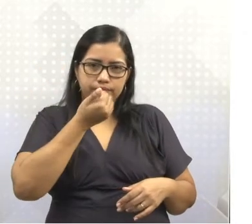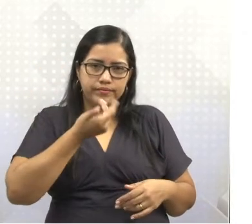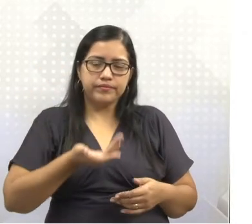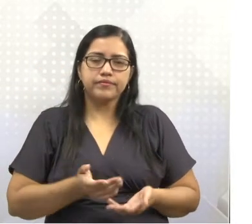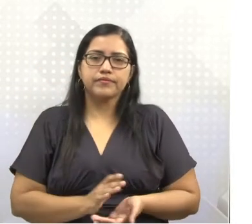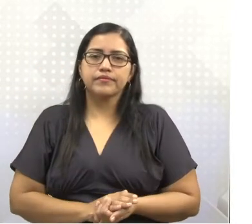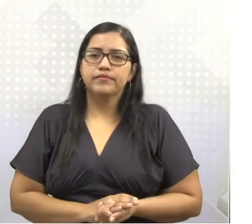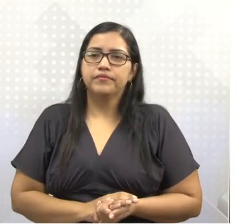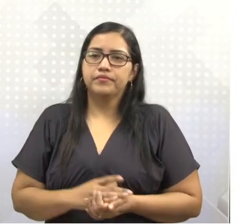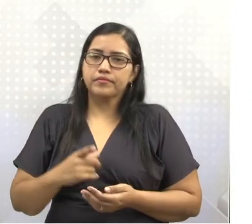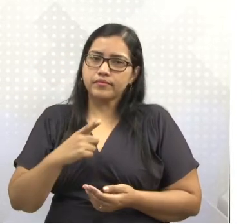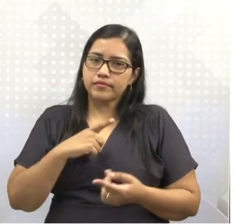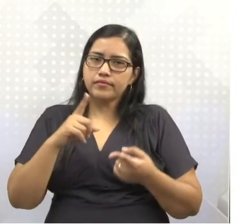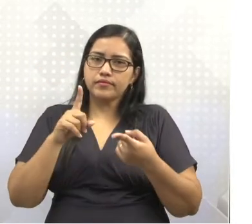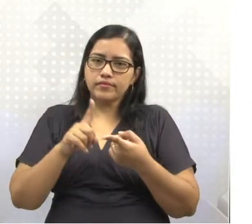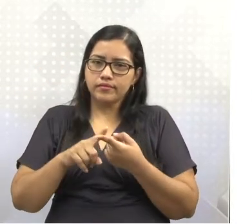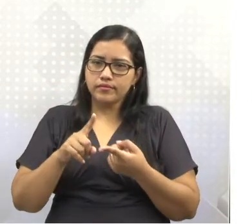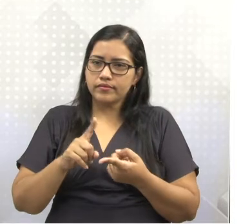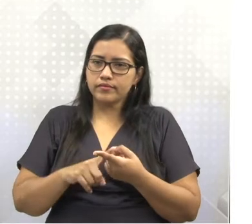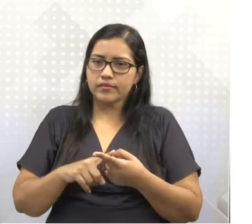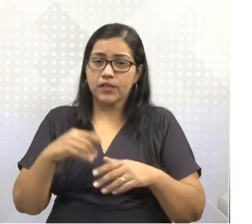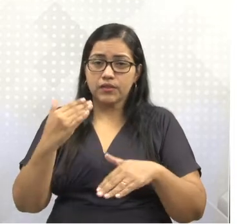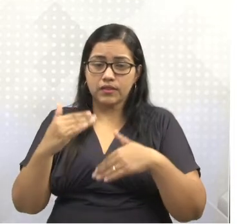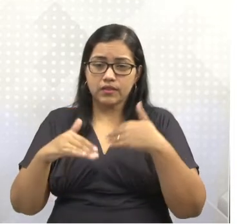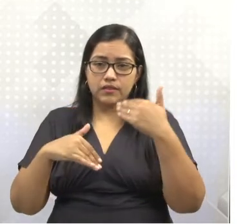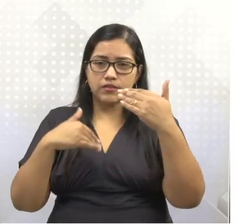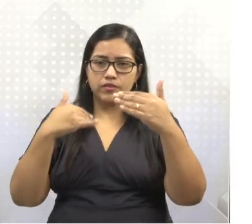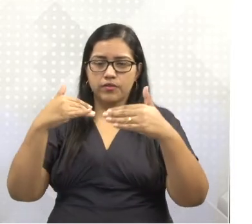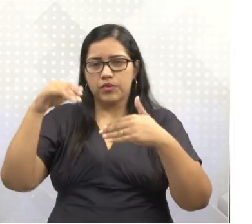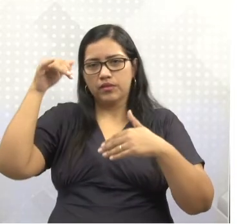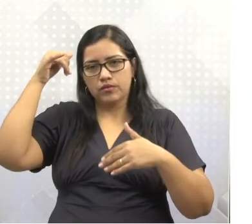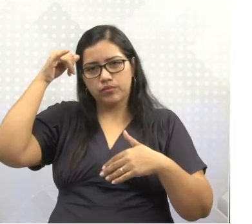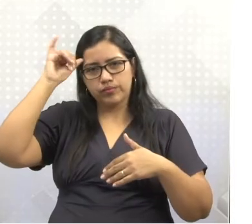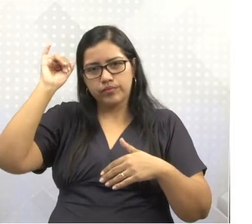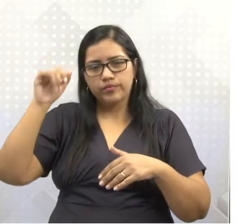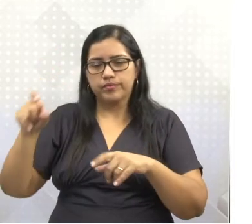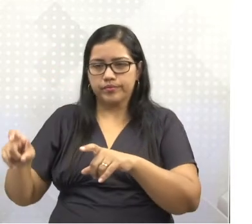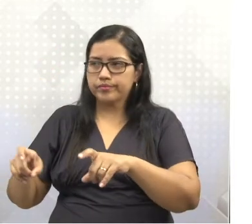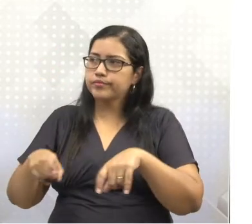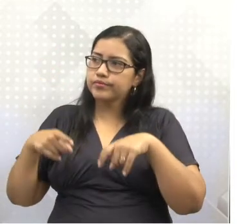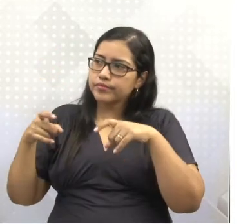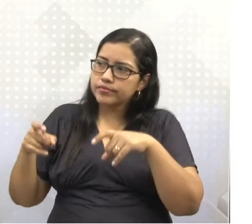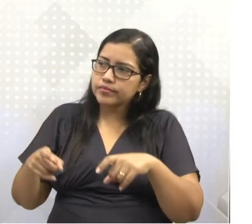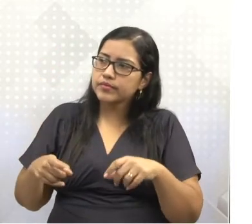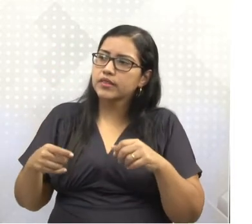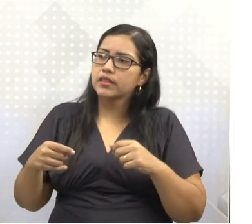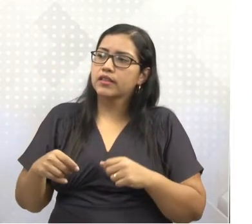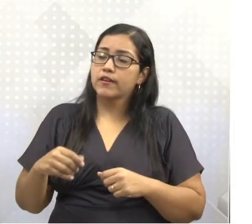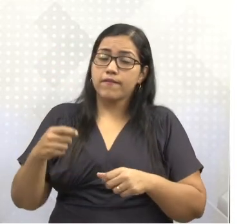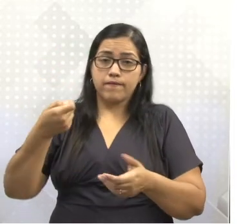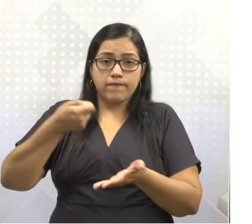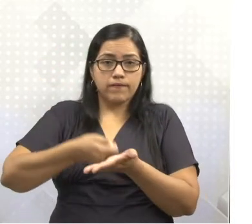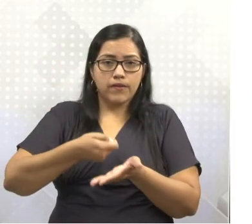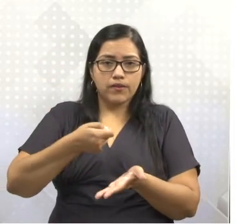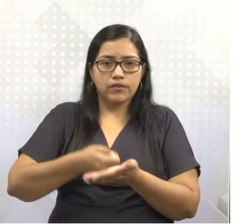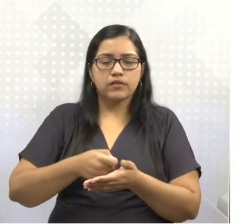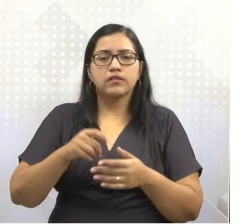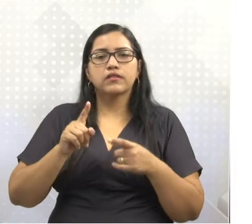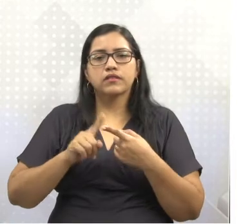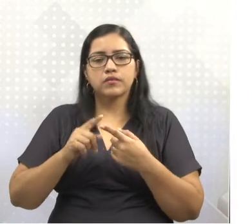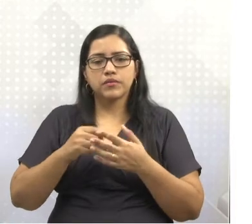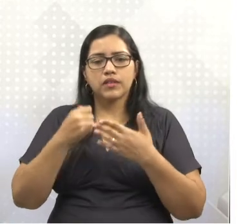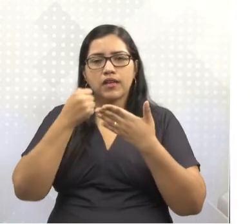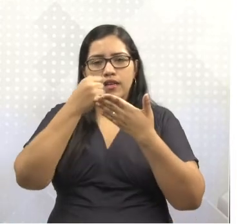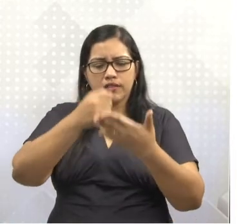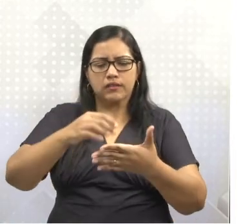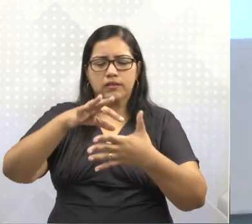Então, nós temos aqui a pecuária desenvolvida de forma intensiva e vai justamente garantir o abastecimento de carne e